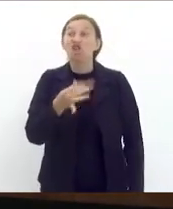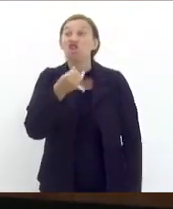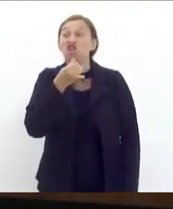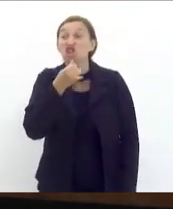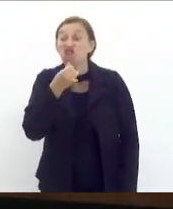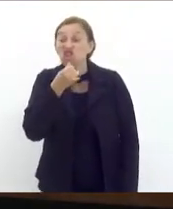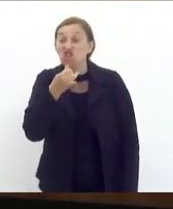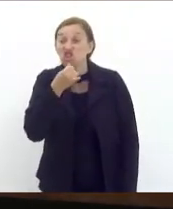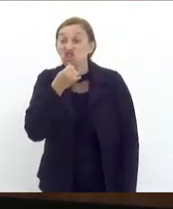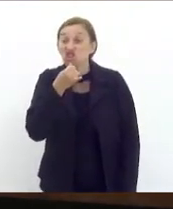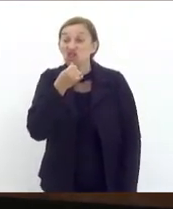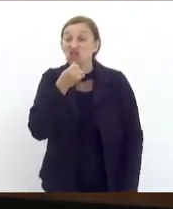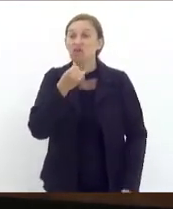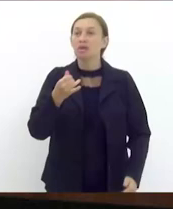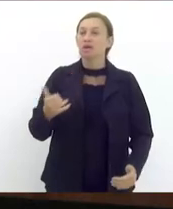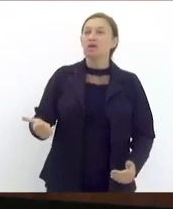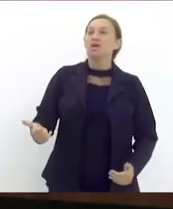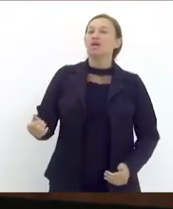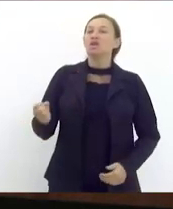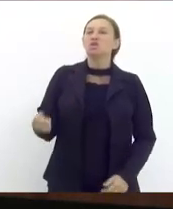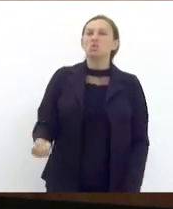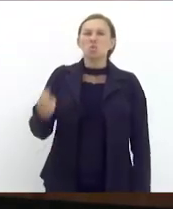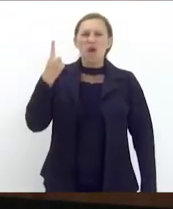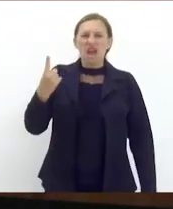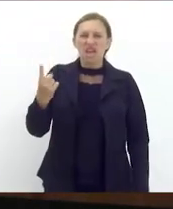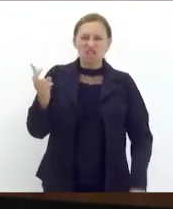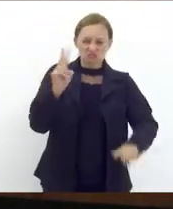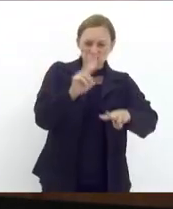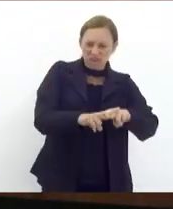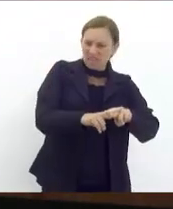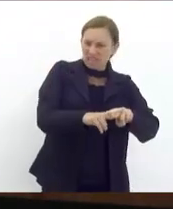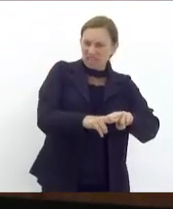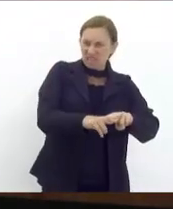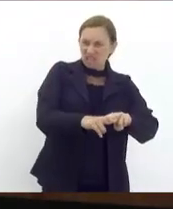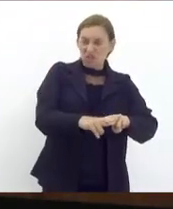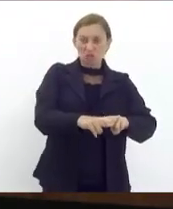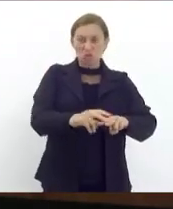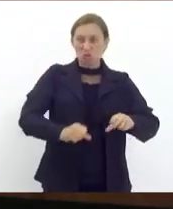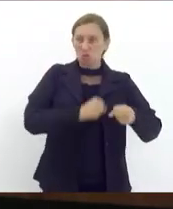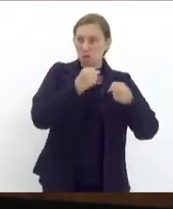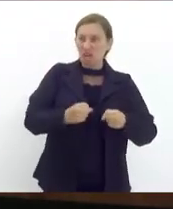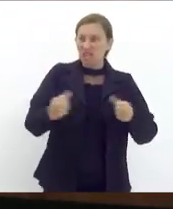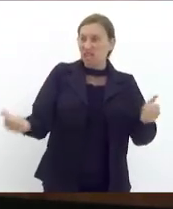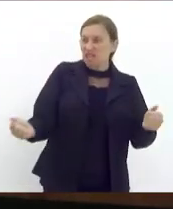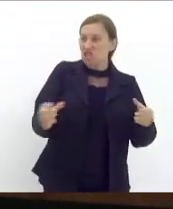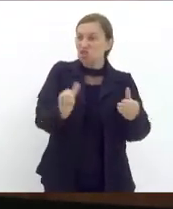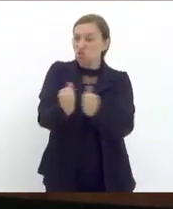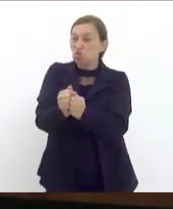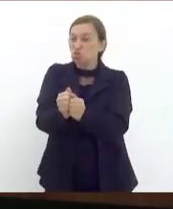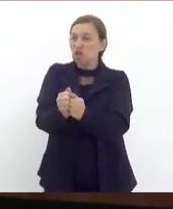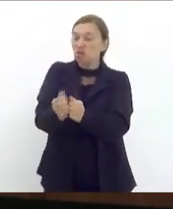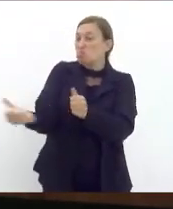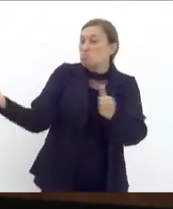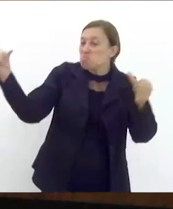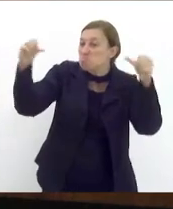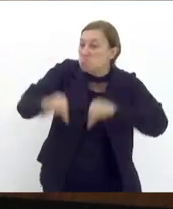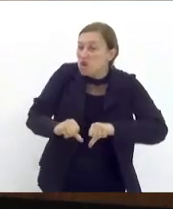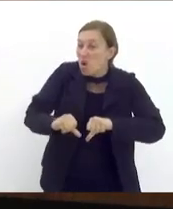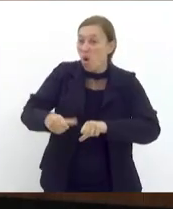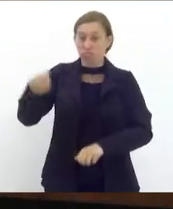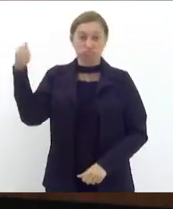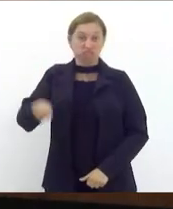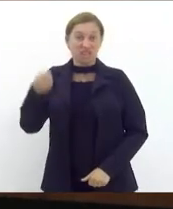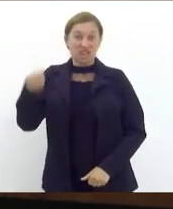da assunção do ex-presidiário ao poder está se alinhando as piores ditaduras do